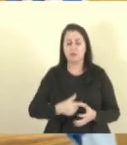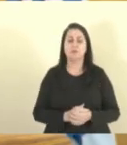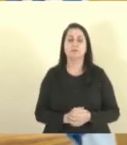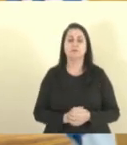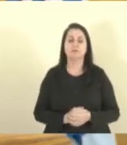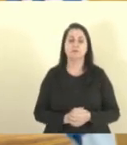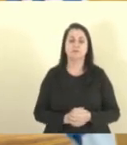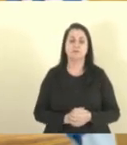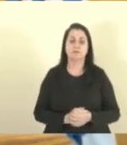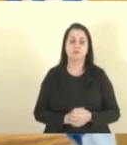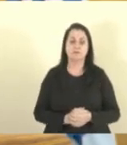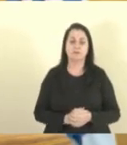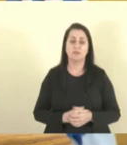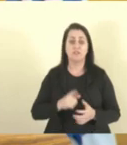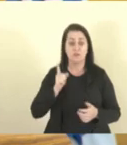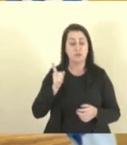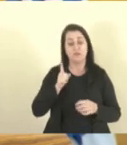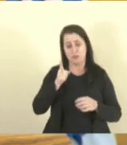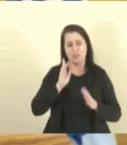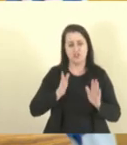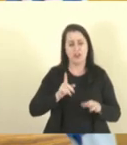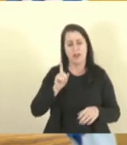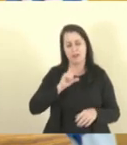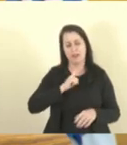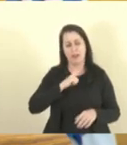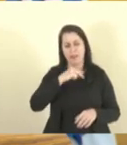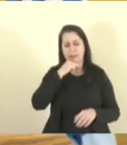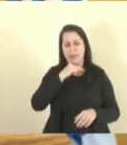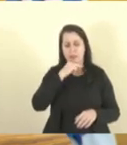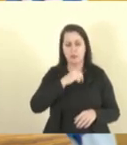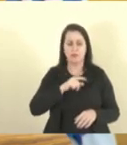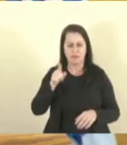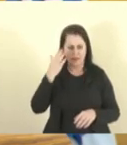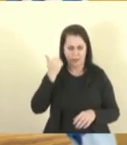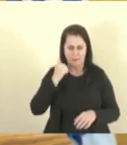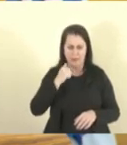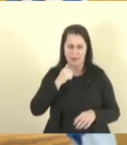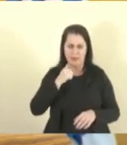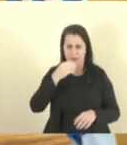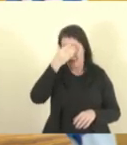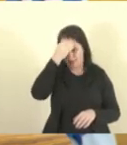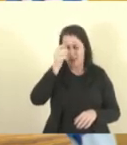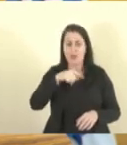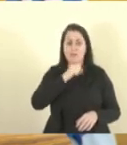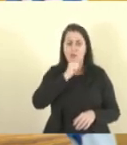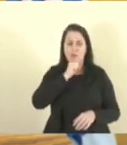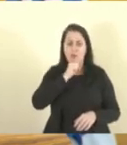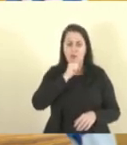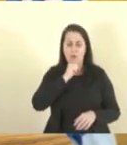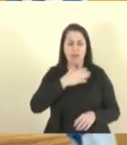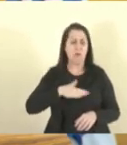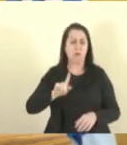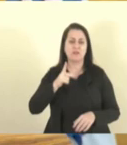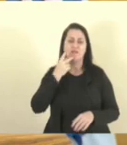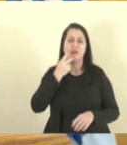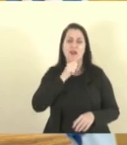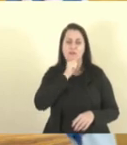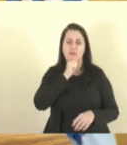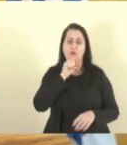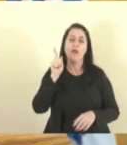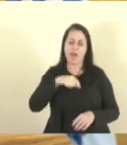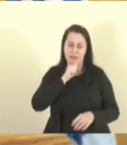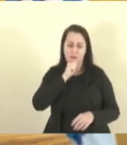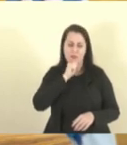Vossa Excelência, que já é vovô, você sabia que Renato é vovô? Vovô, é negócio que chama de vovô não, mas ele é